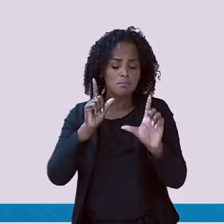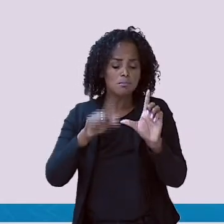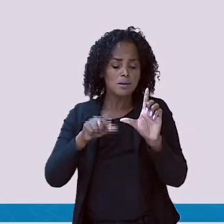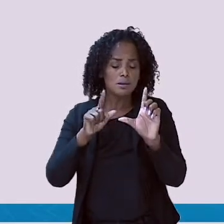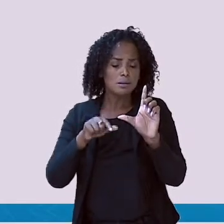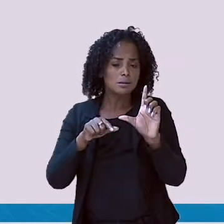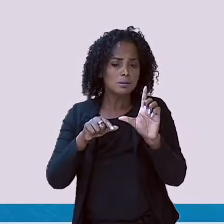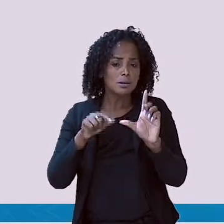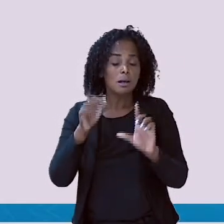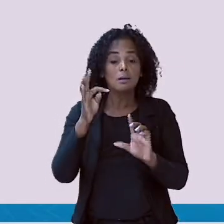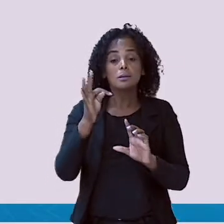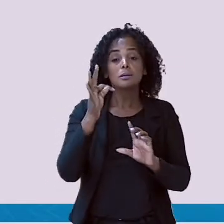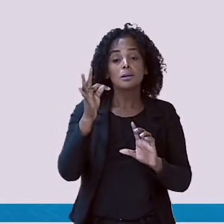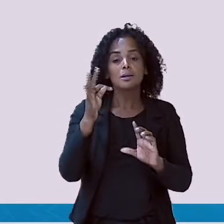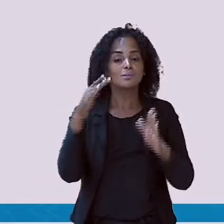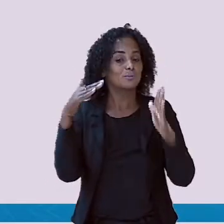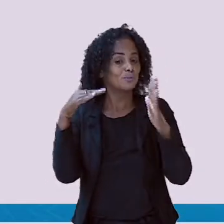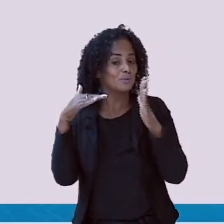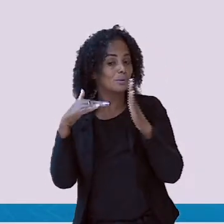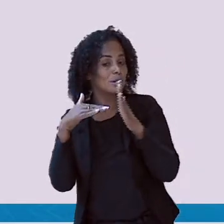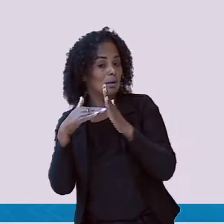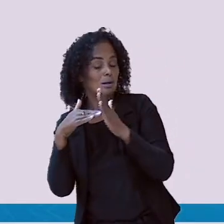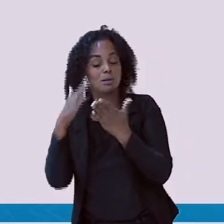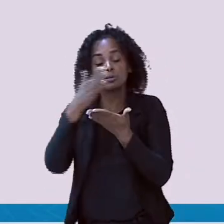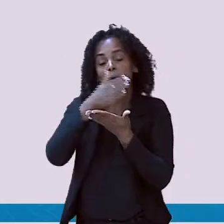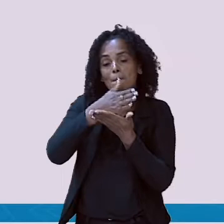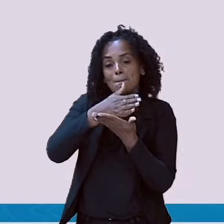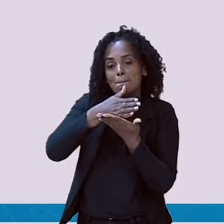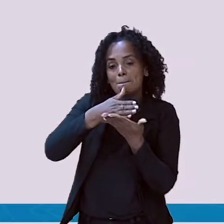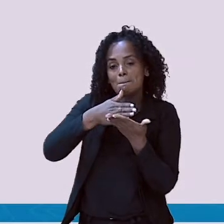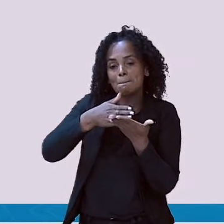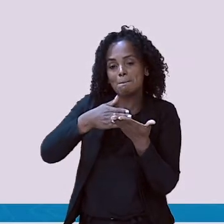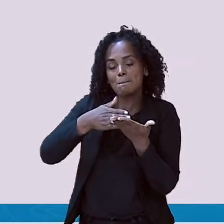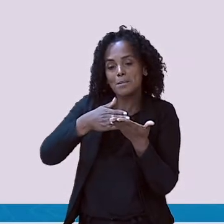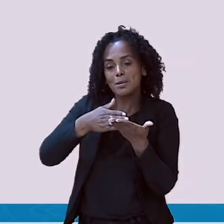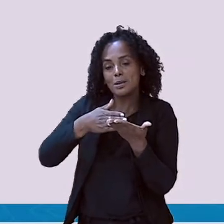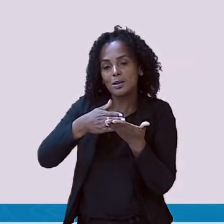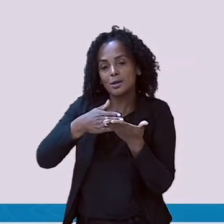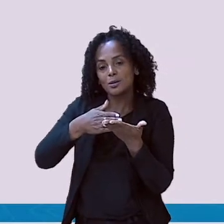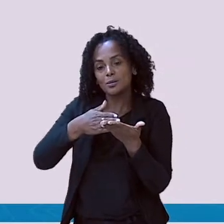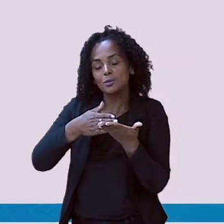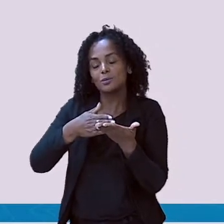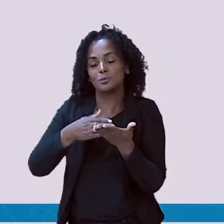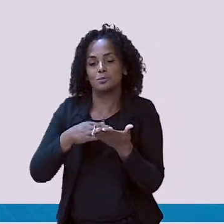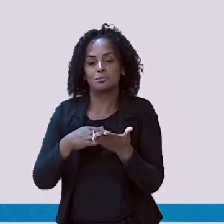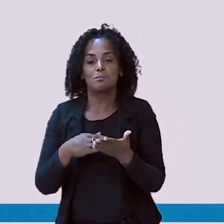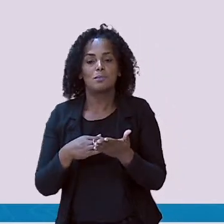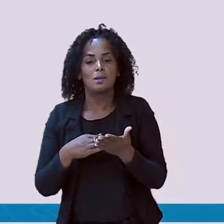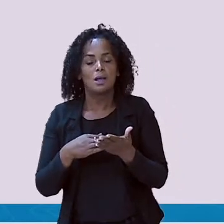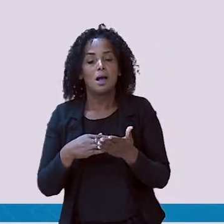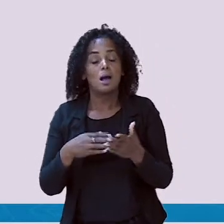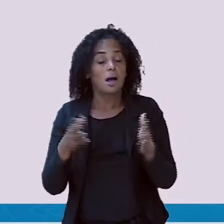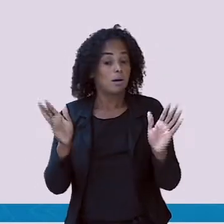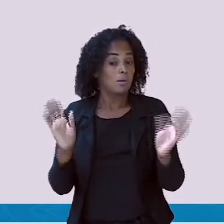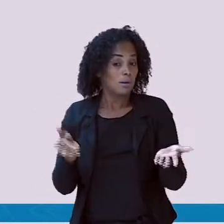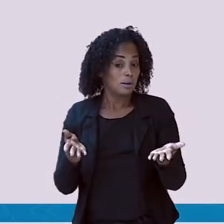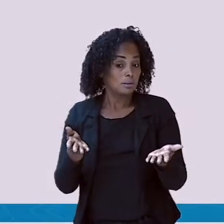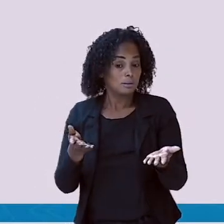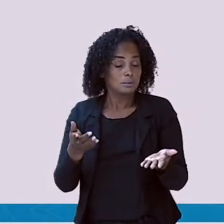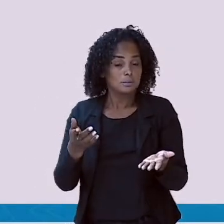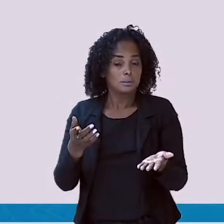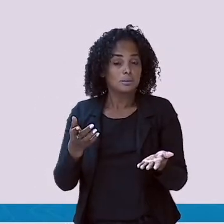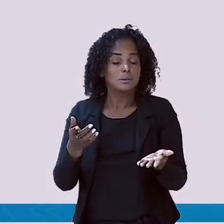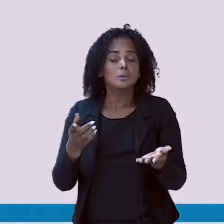palavra. Vamos ver outros objetos para descobrirmos onde está a letra T? Aqui nós temos um